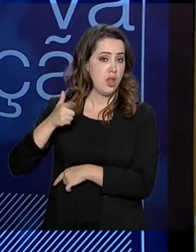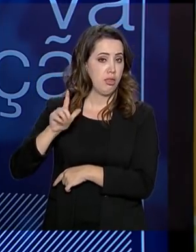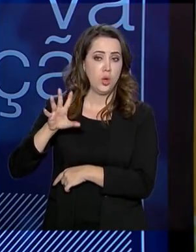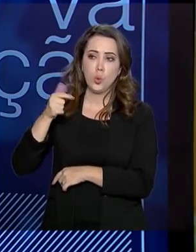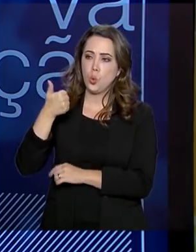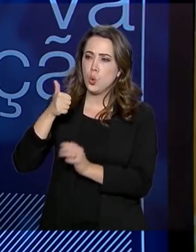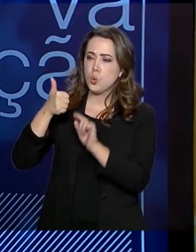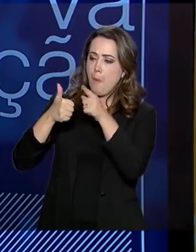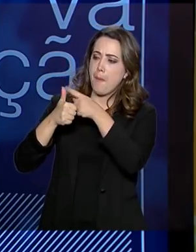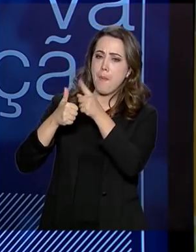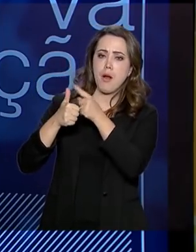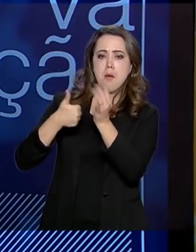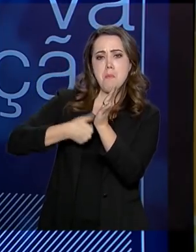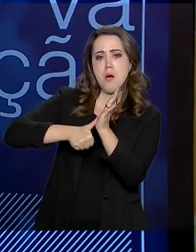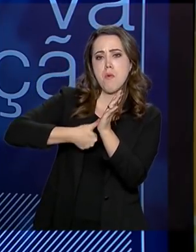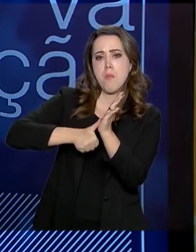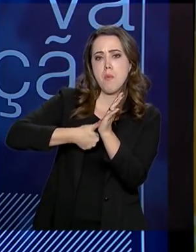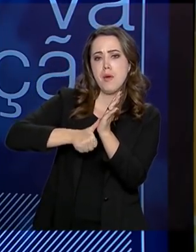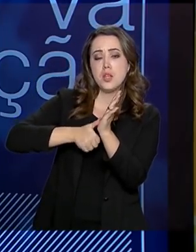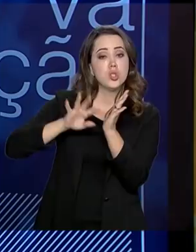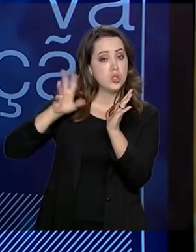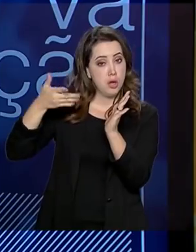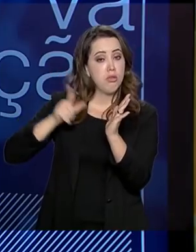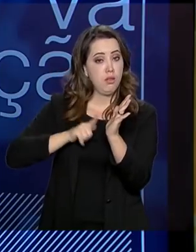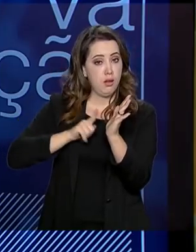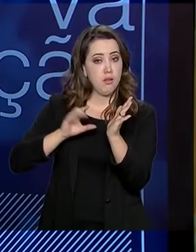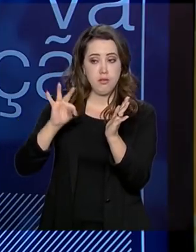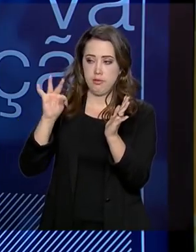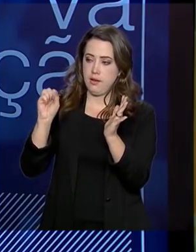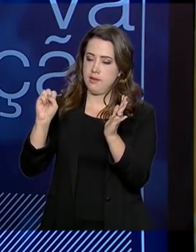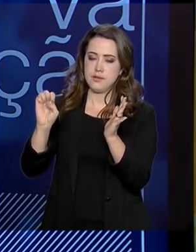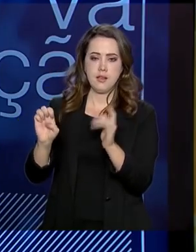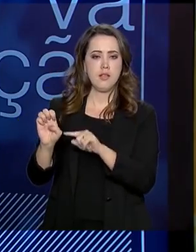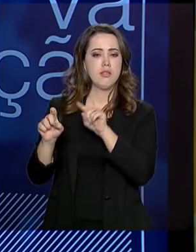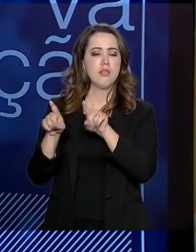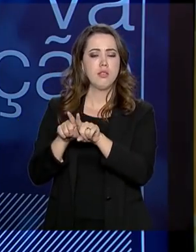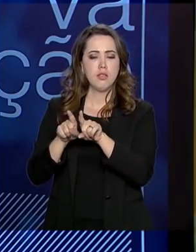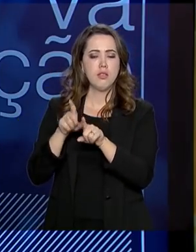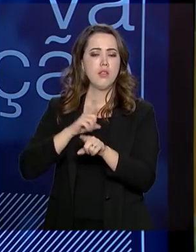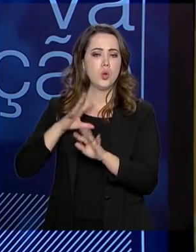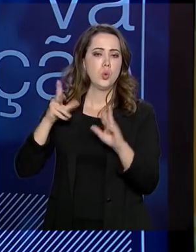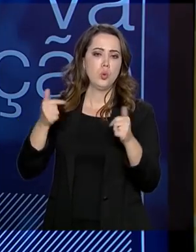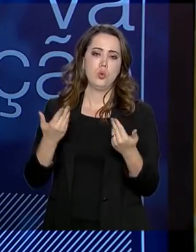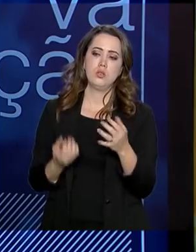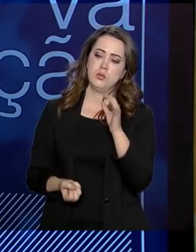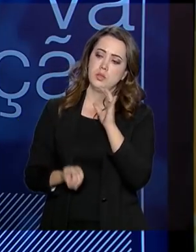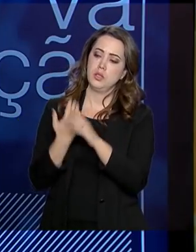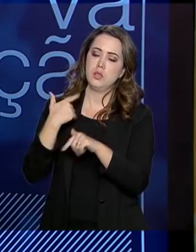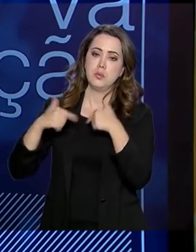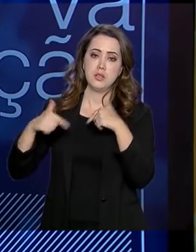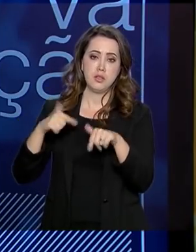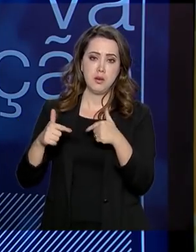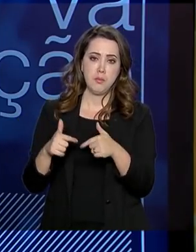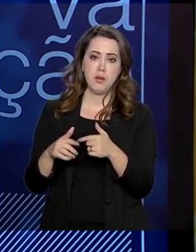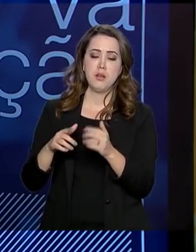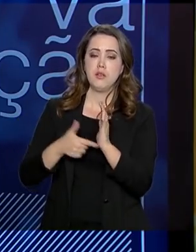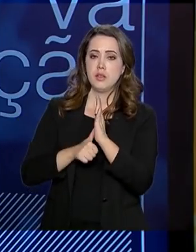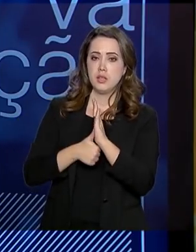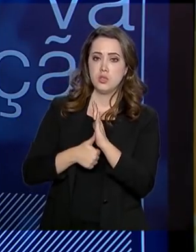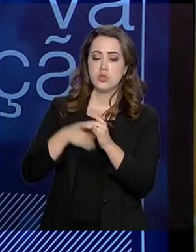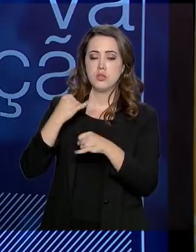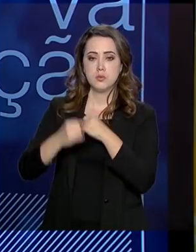Brasil. Em cima dessa coleta biométrica, o Poder Executivo está trabalhando para criar uma identidade digital. Ponto um.